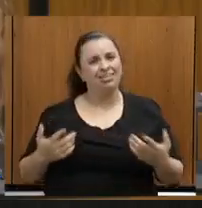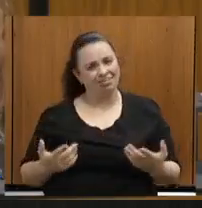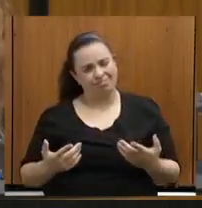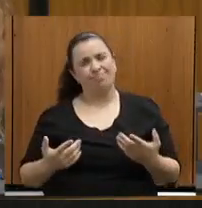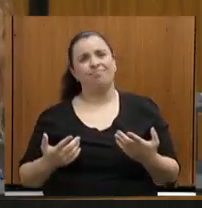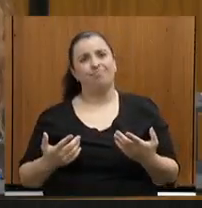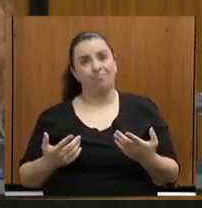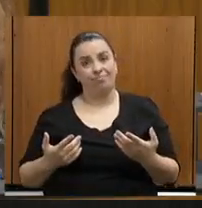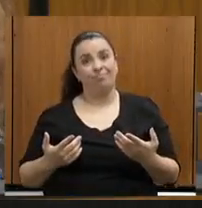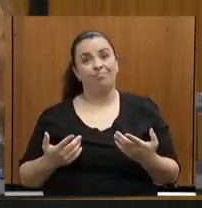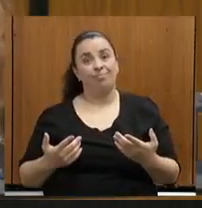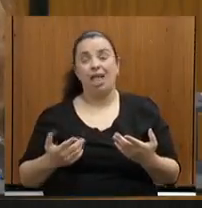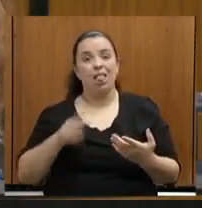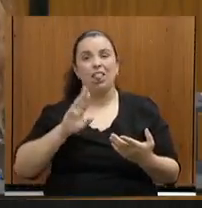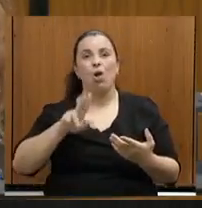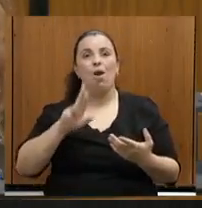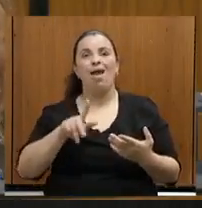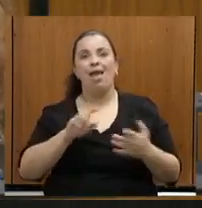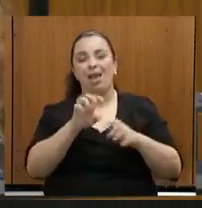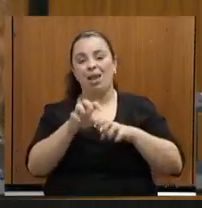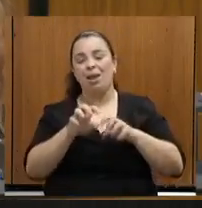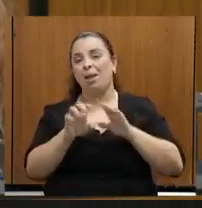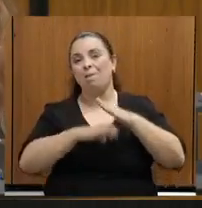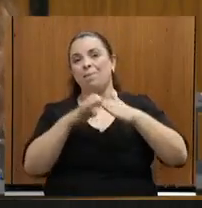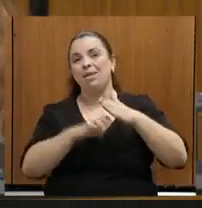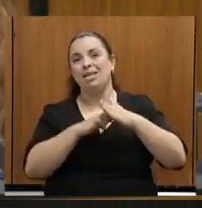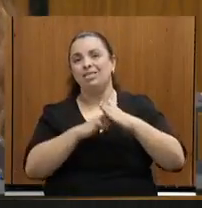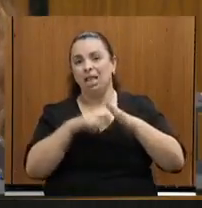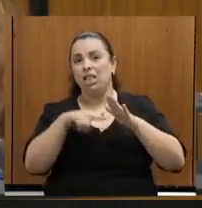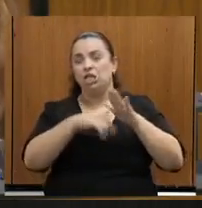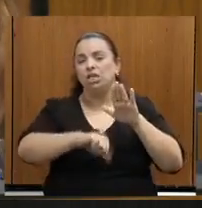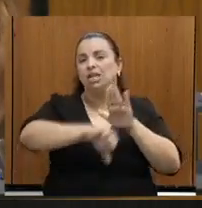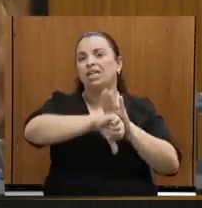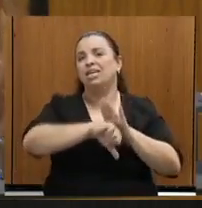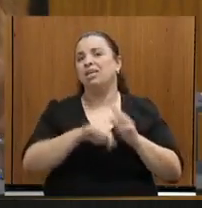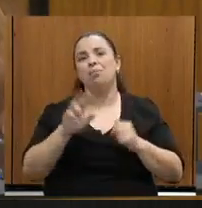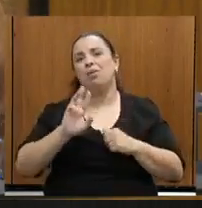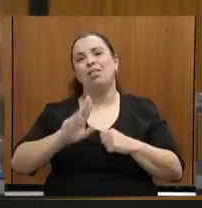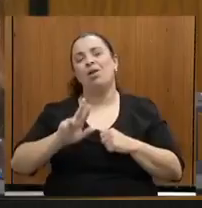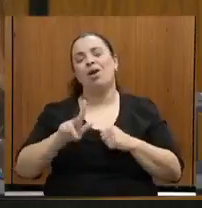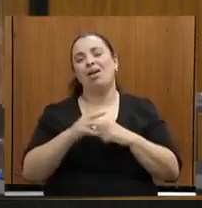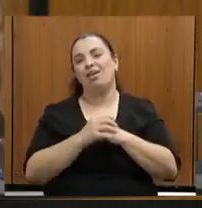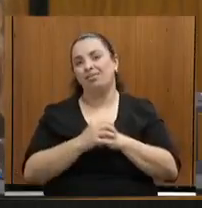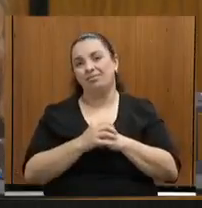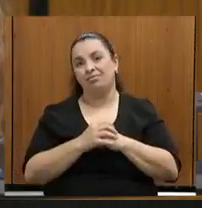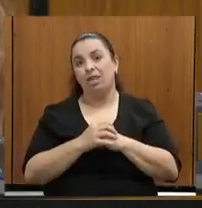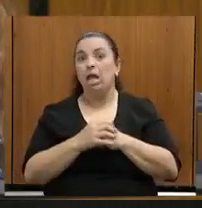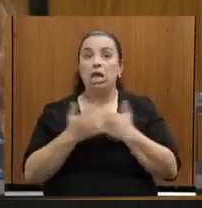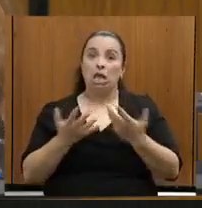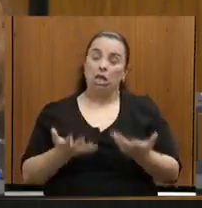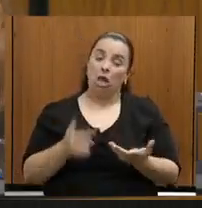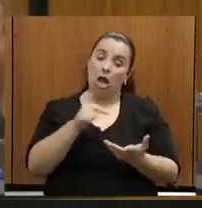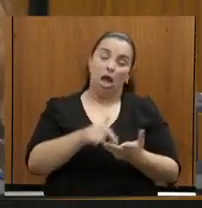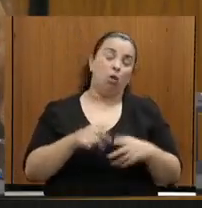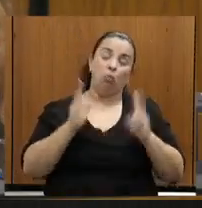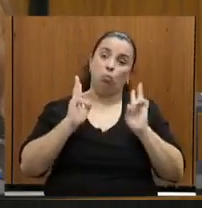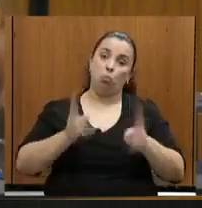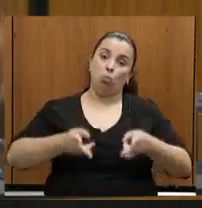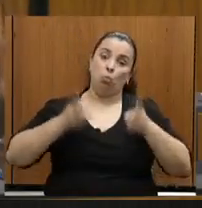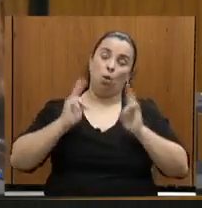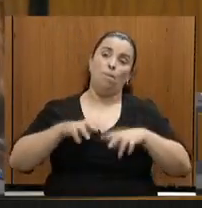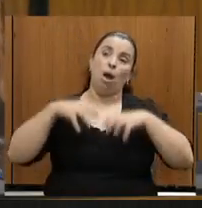uma não agilidade para proteger as nossas serras. Então, elas avançam e continuam